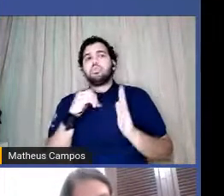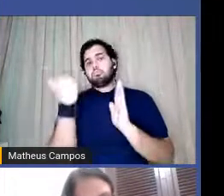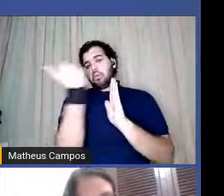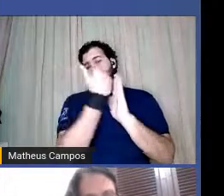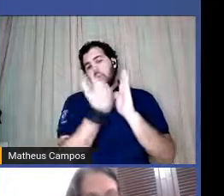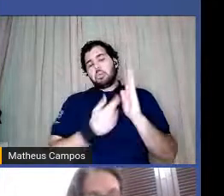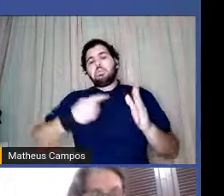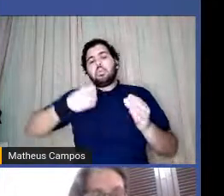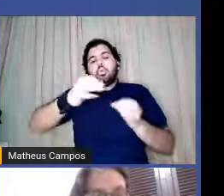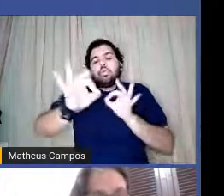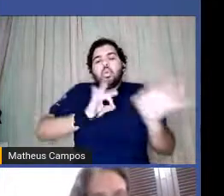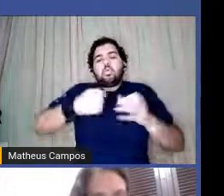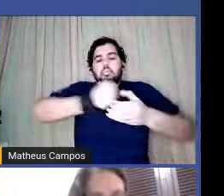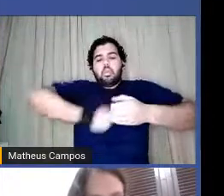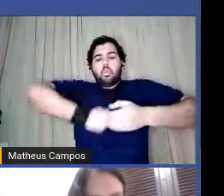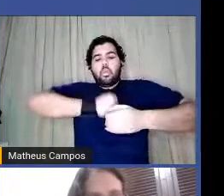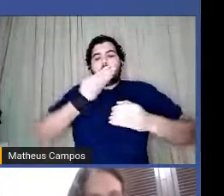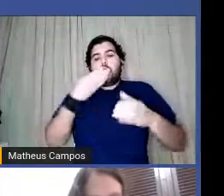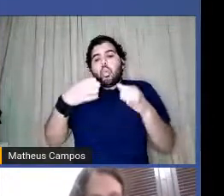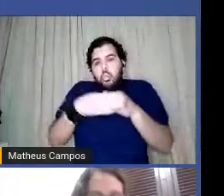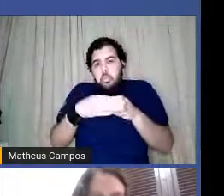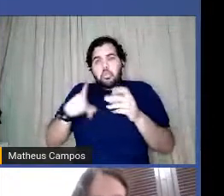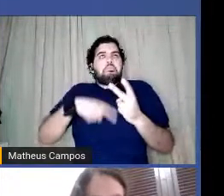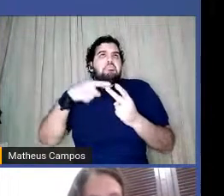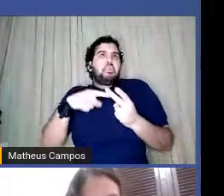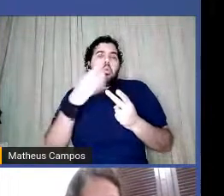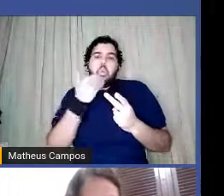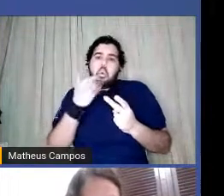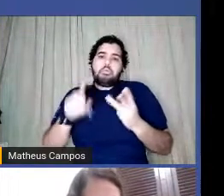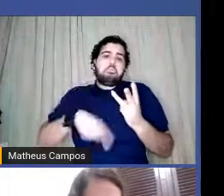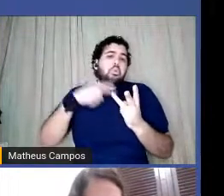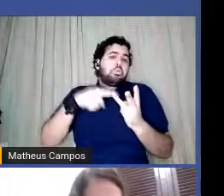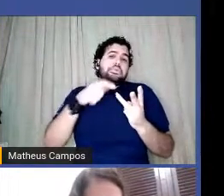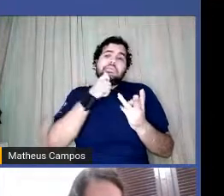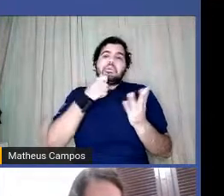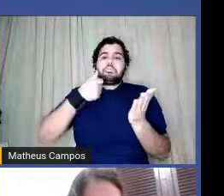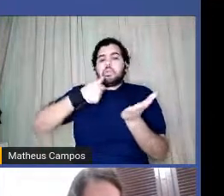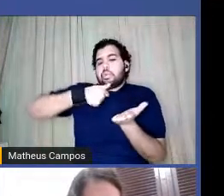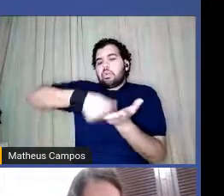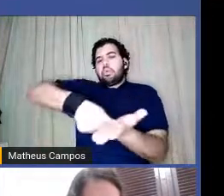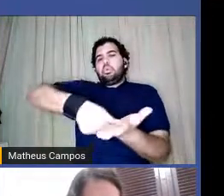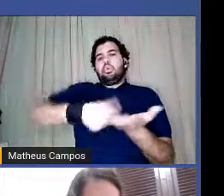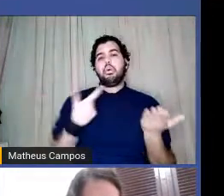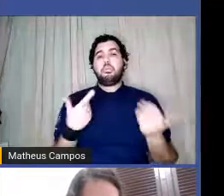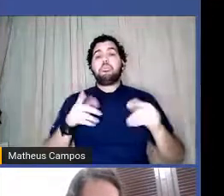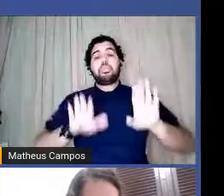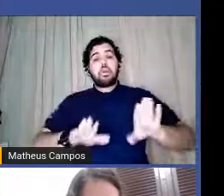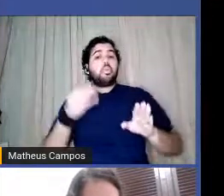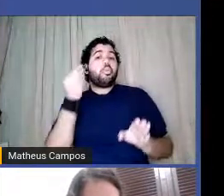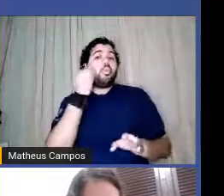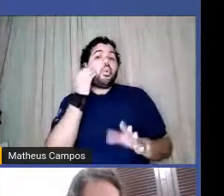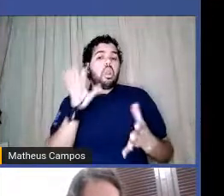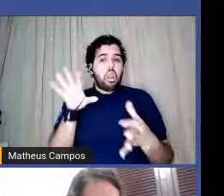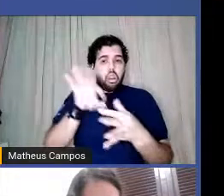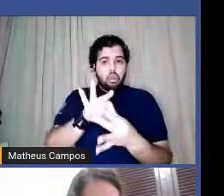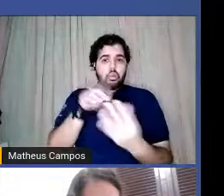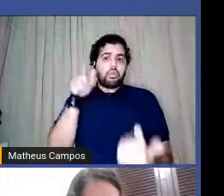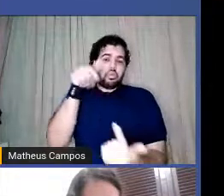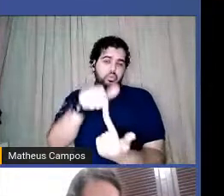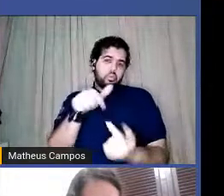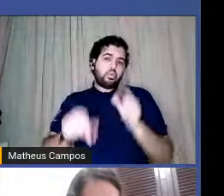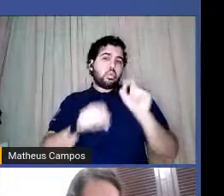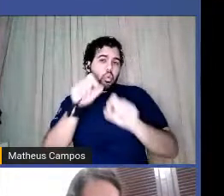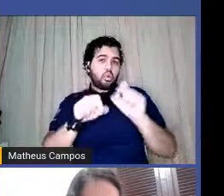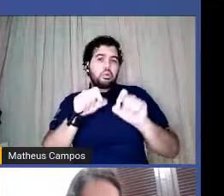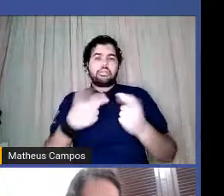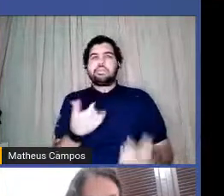receita de uma comida, seja um bilhete, né, mas a questão da autoestima